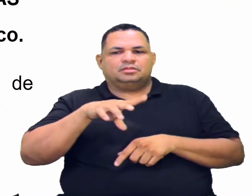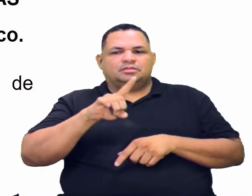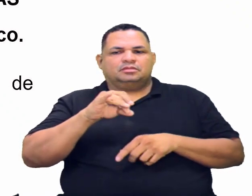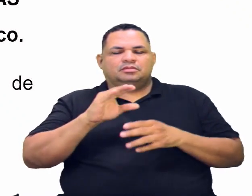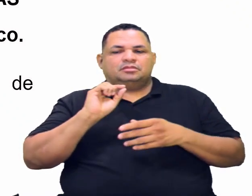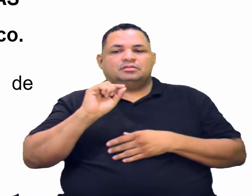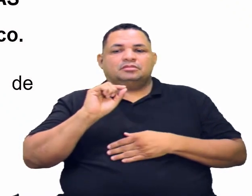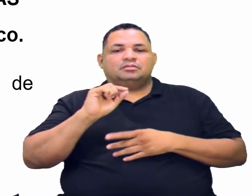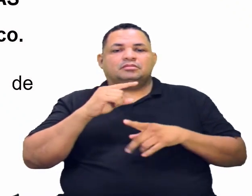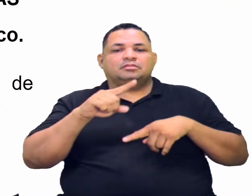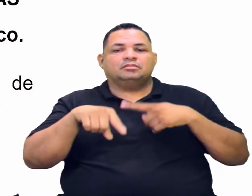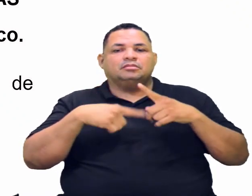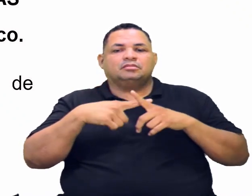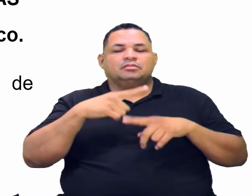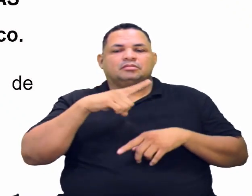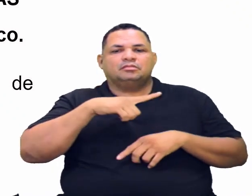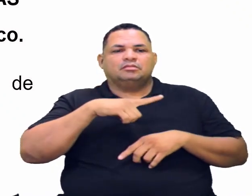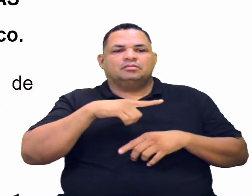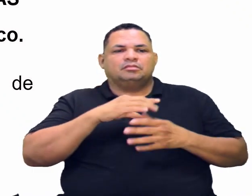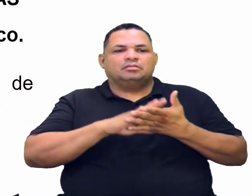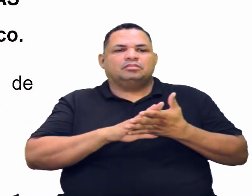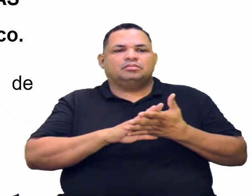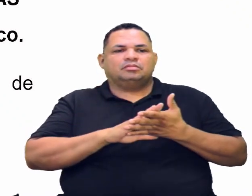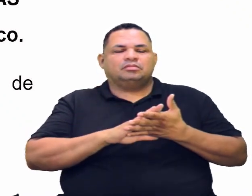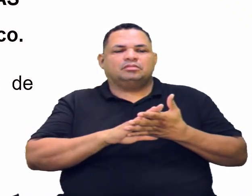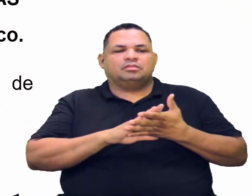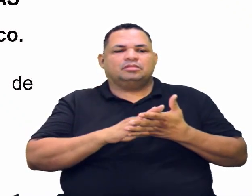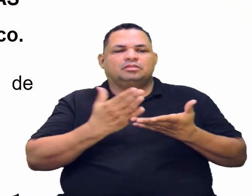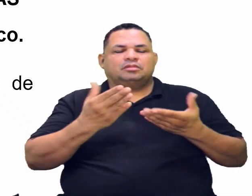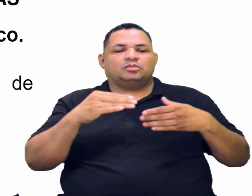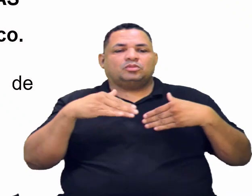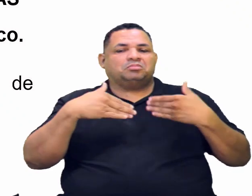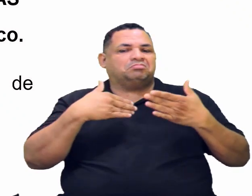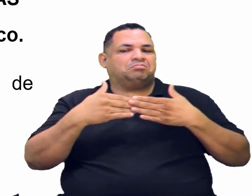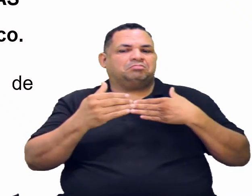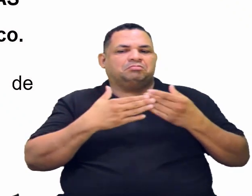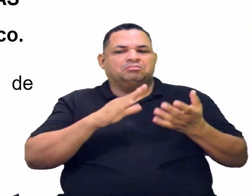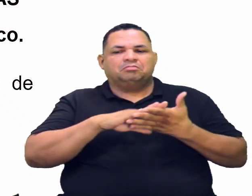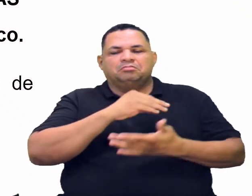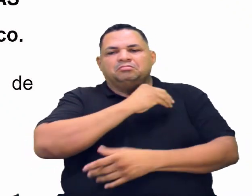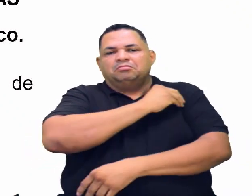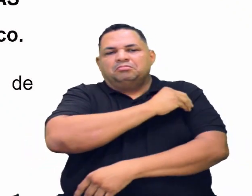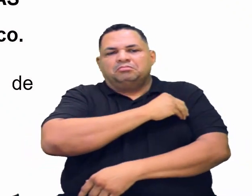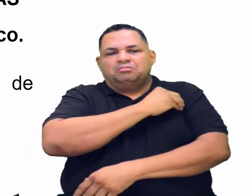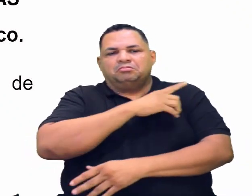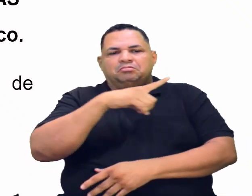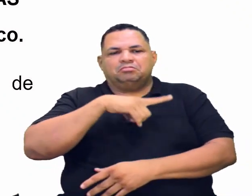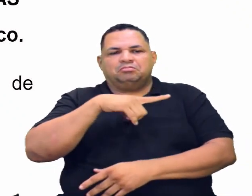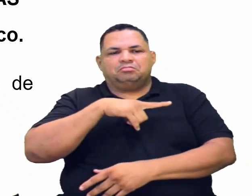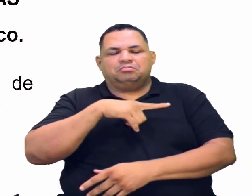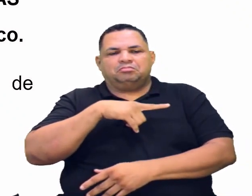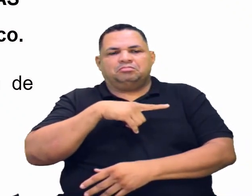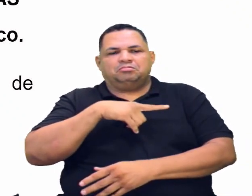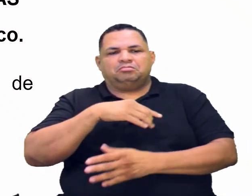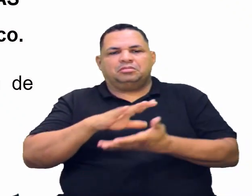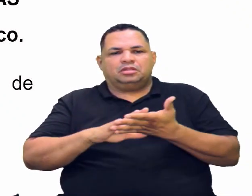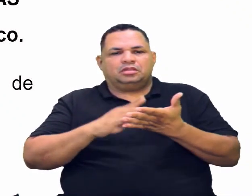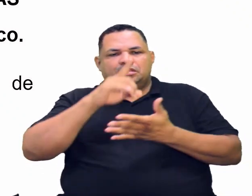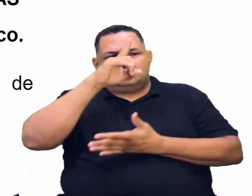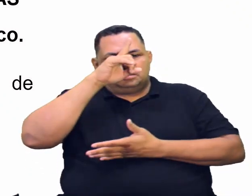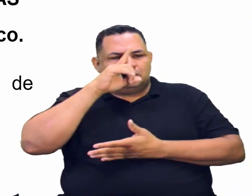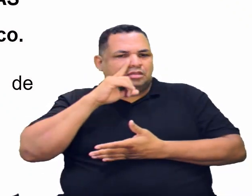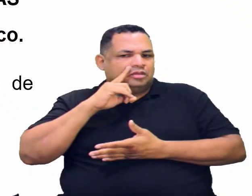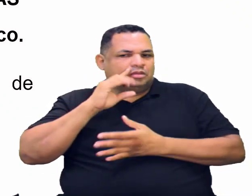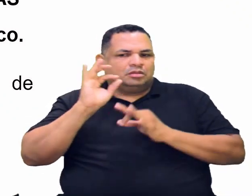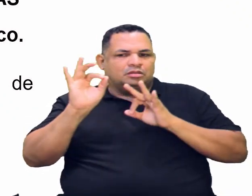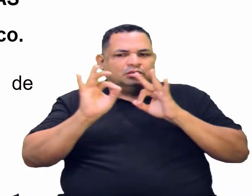O que mais? E na oxidação dos álcoos? Qualquer álcool que oxidar vai formar uma cetona? Não. Tem